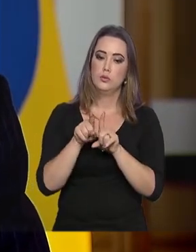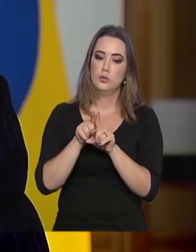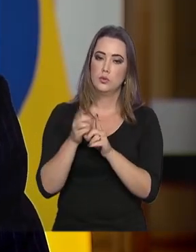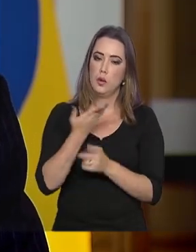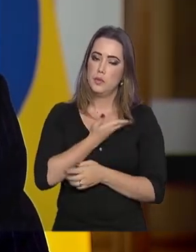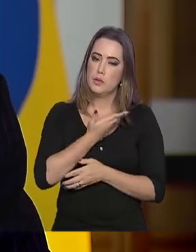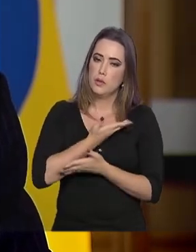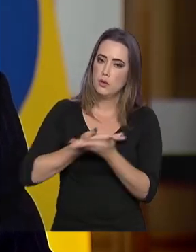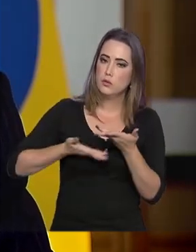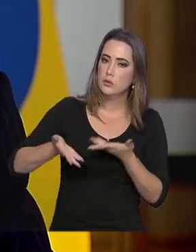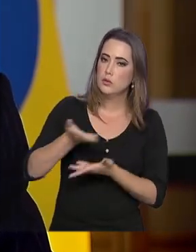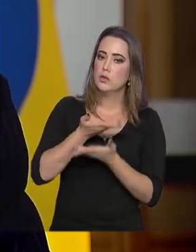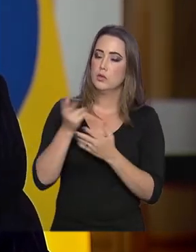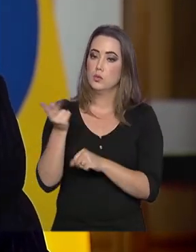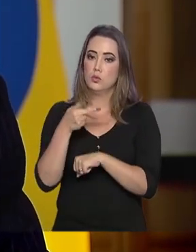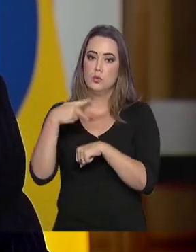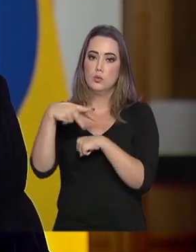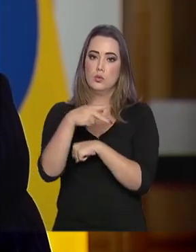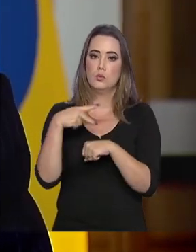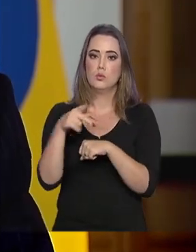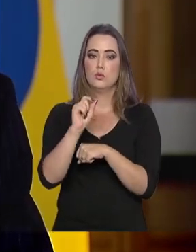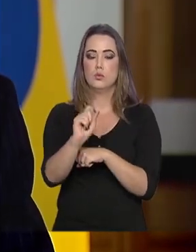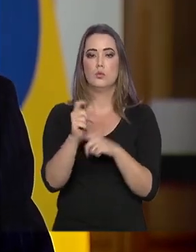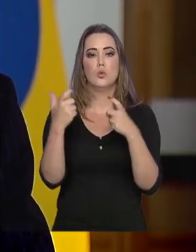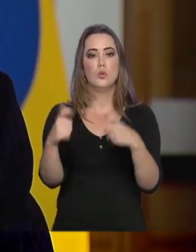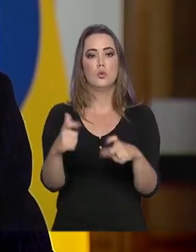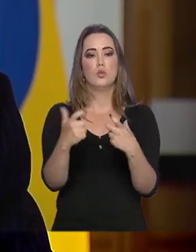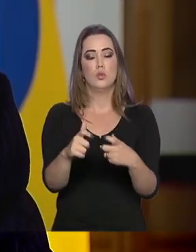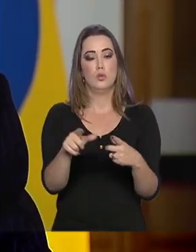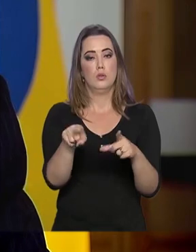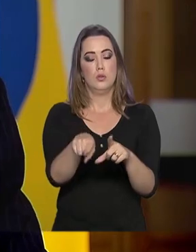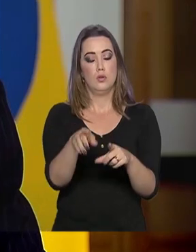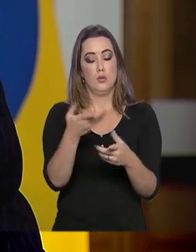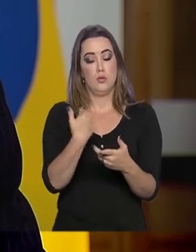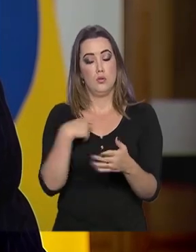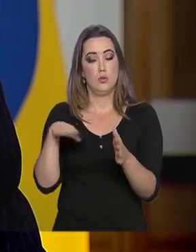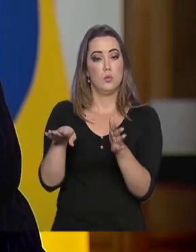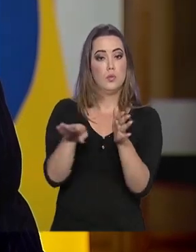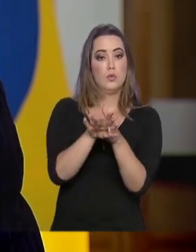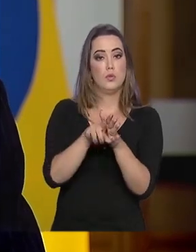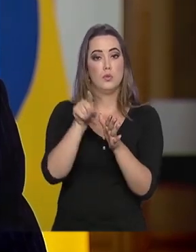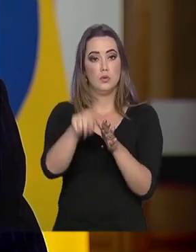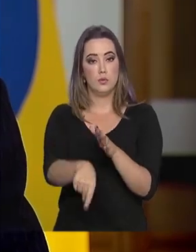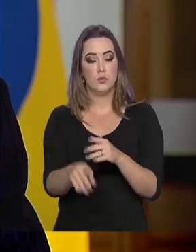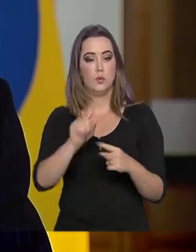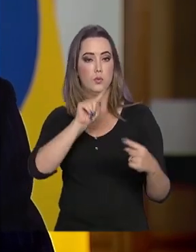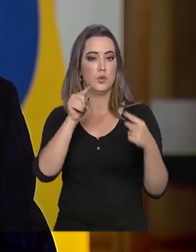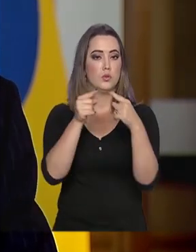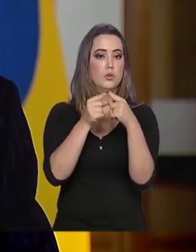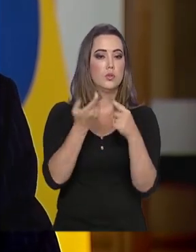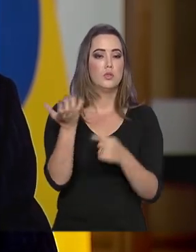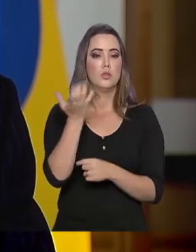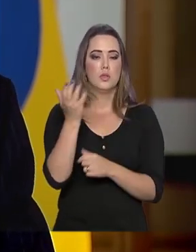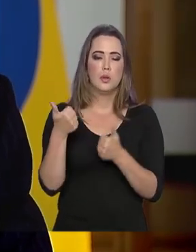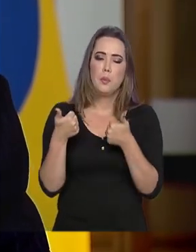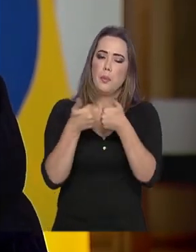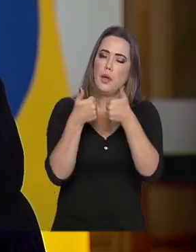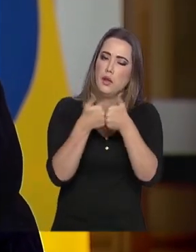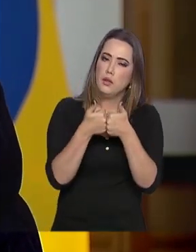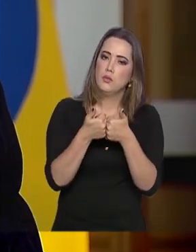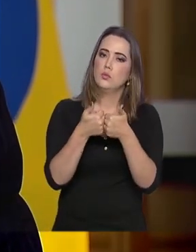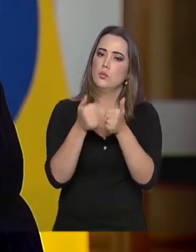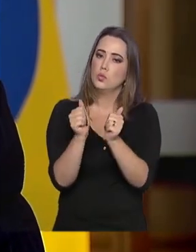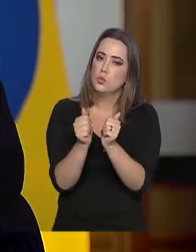amizade, com a nossa parceria com Angola, como um canal para chegar a esse objetivo. Queremos estar muito mais presentes